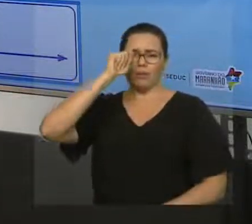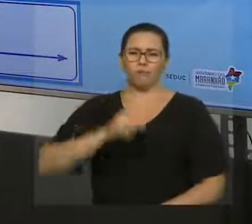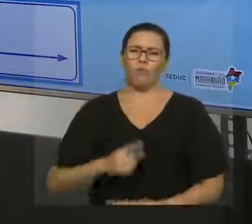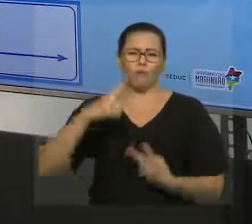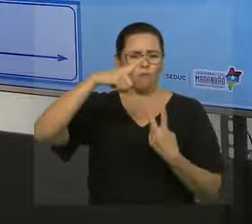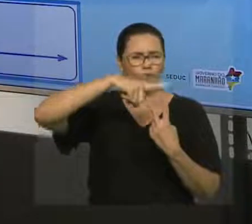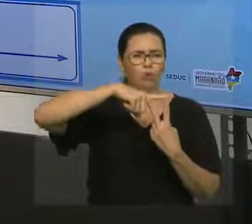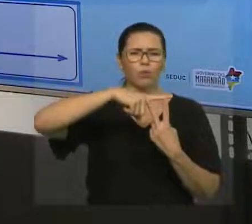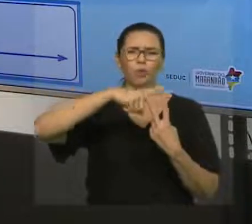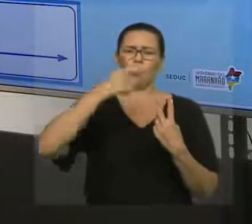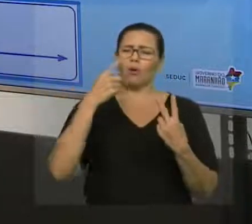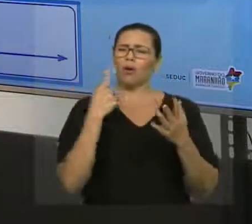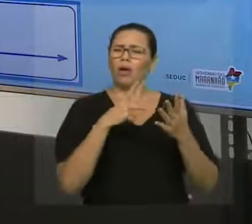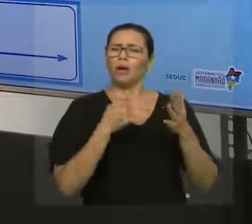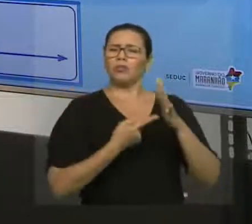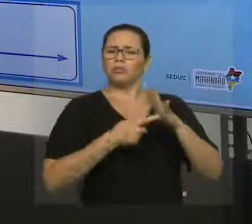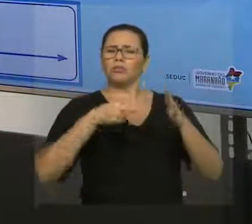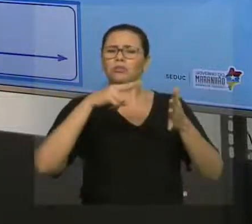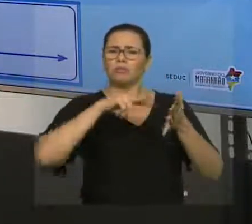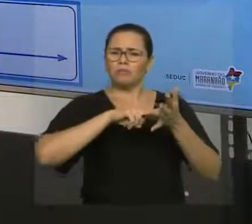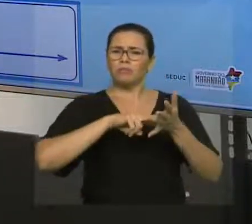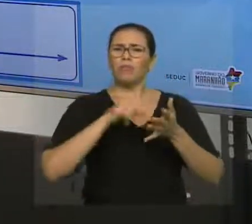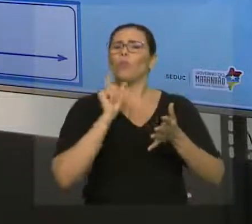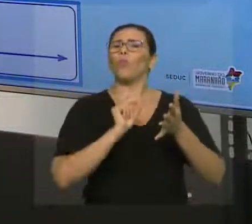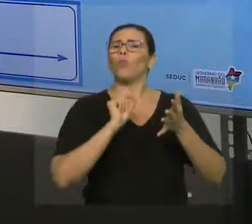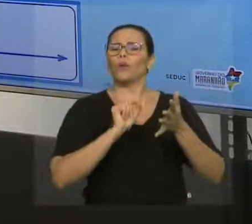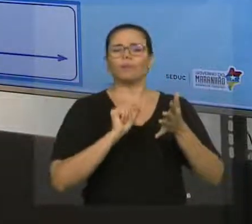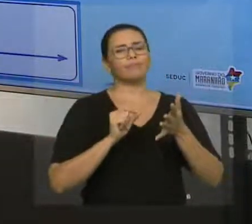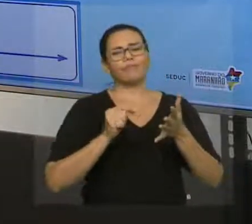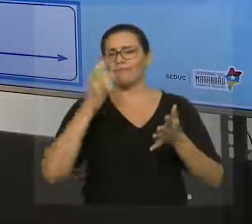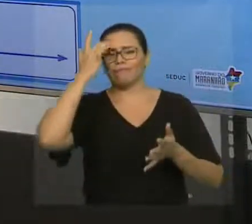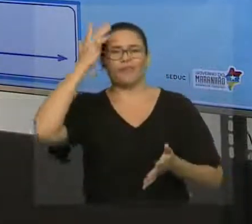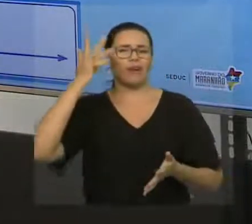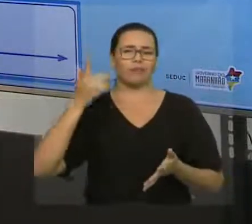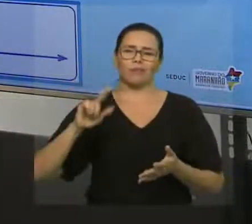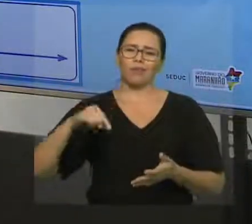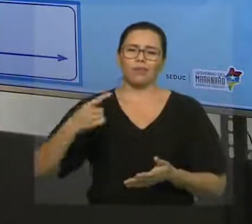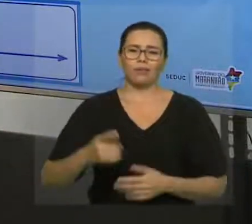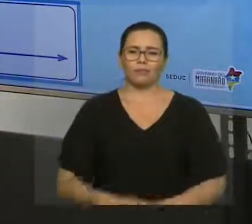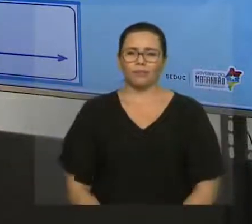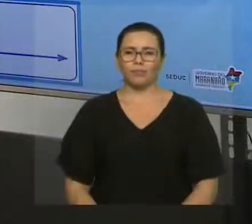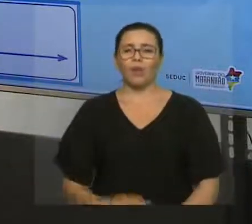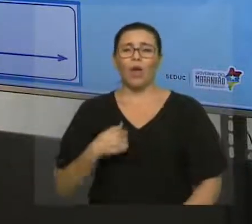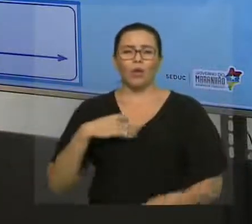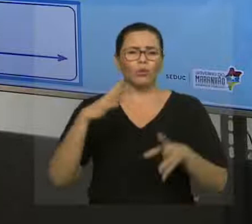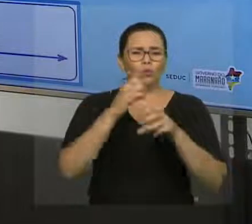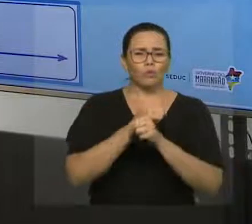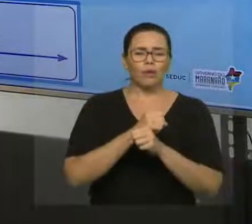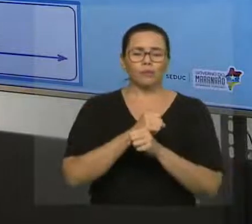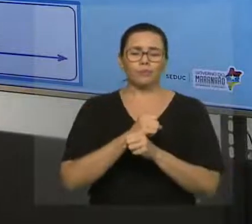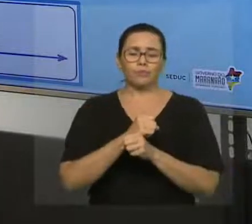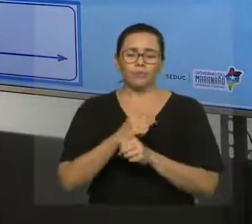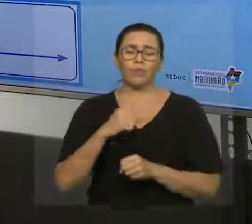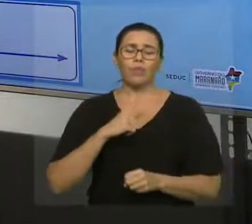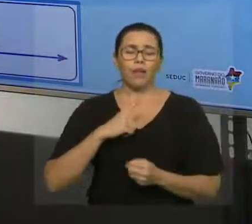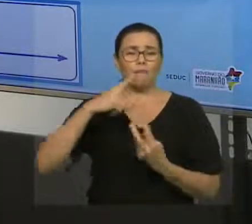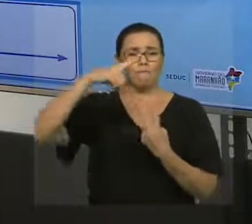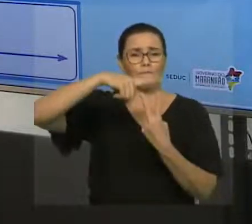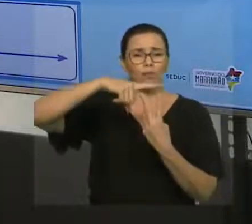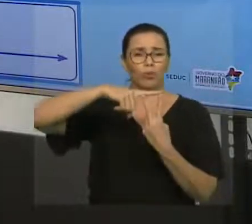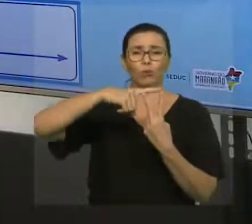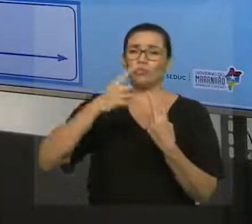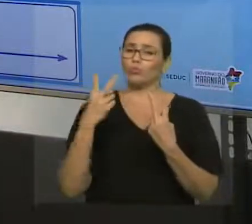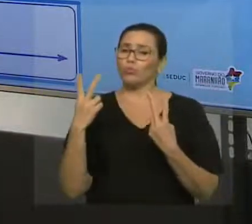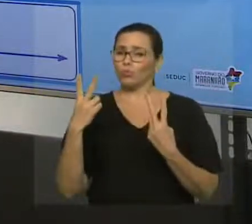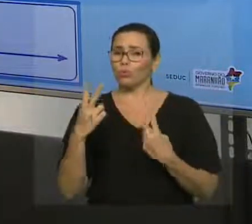vamos lá. Quando a gente soma vetores, a gente fala o seguinte, eu vou somar dois vetores aqui, por exemplo. Quando eu estou somando, eu estou